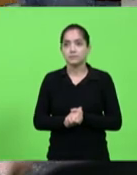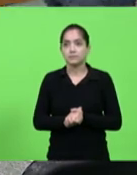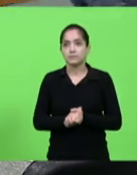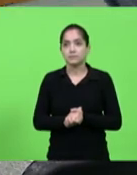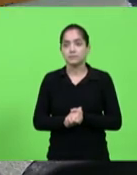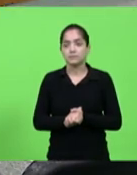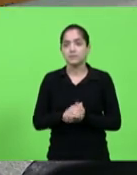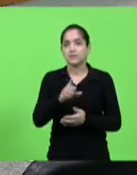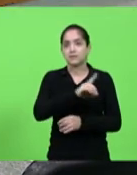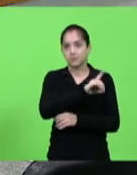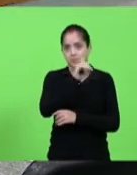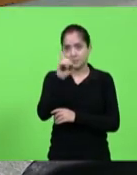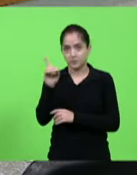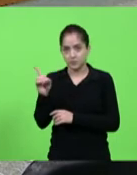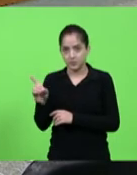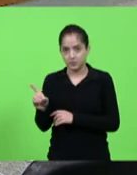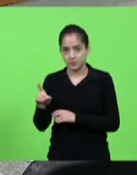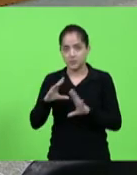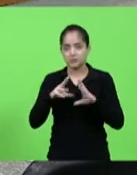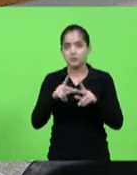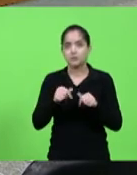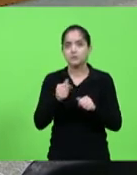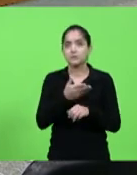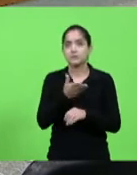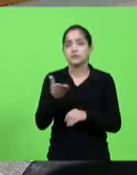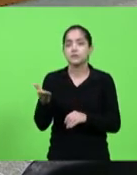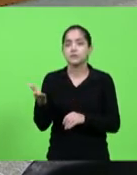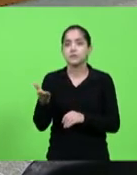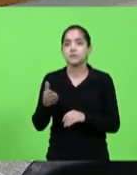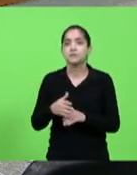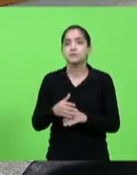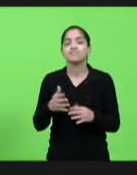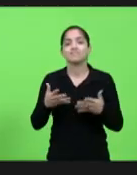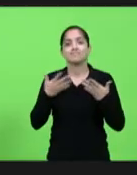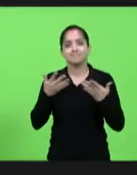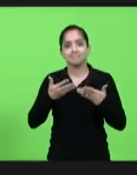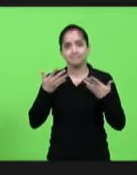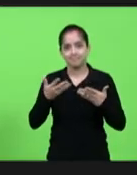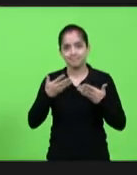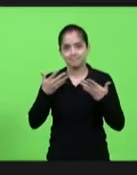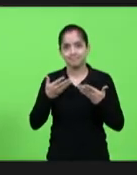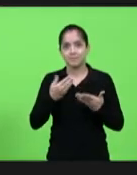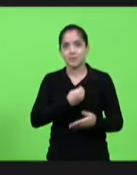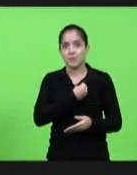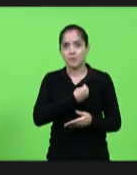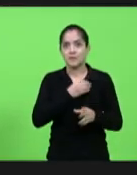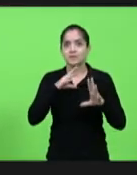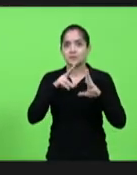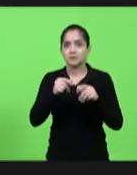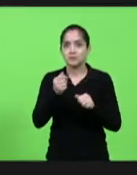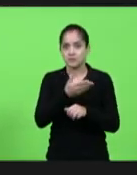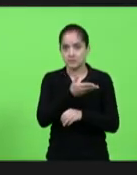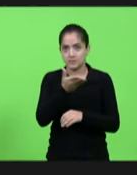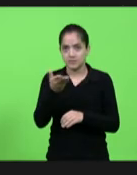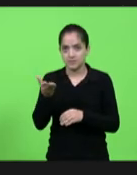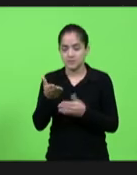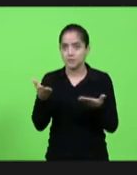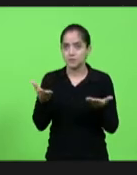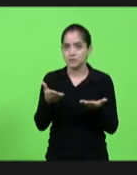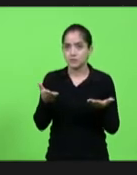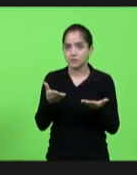Então, bom dia a todos e todas. Uma alegria muito grande contar com a presença de todos e todas aqui.